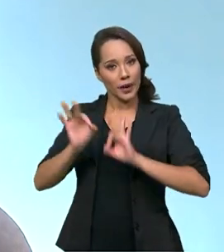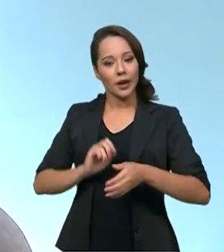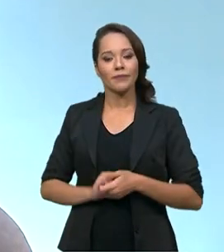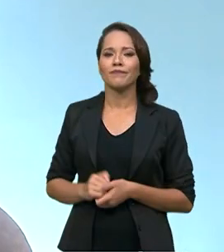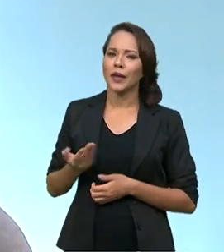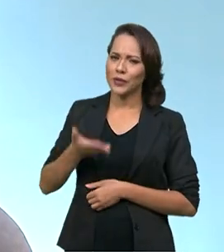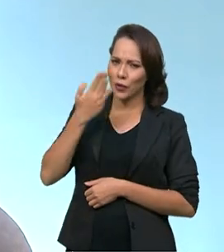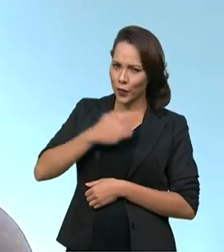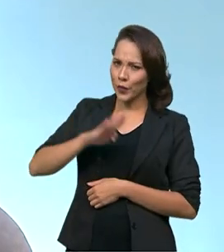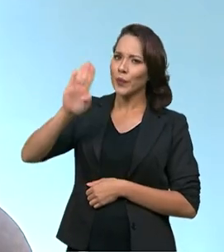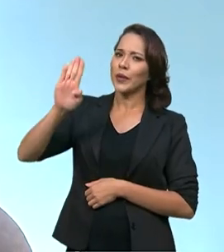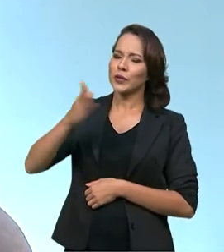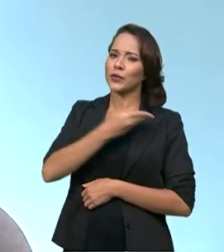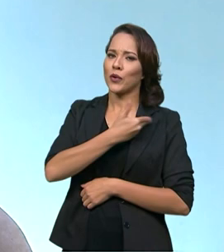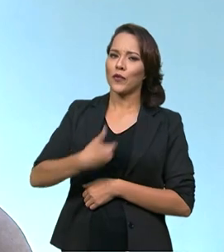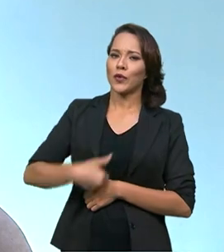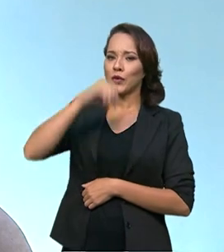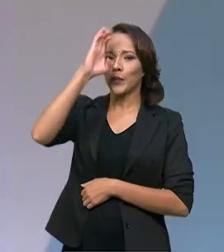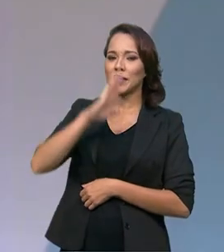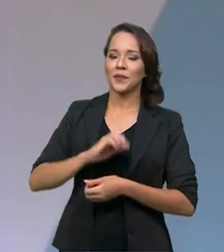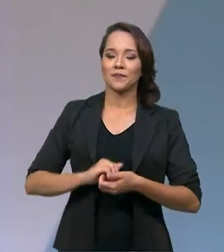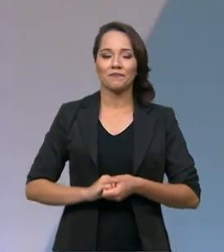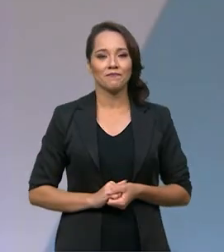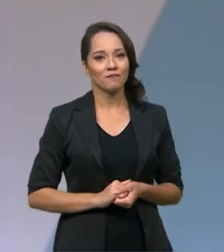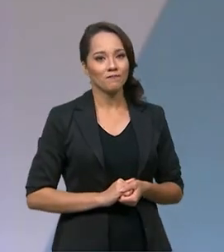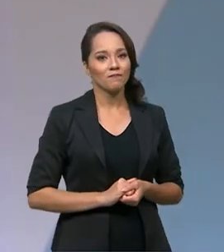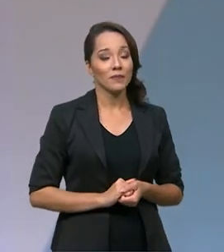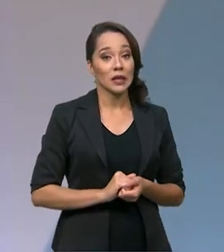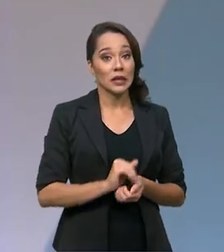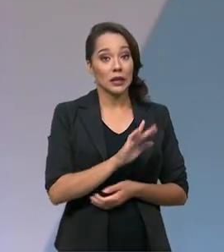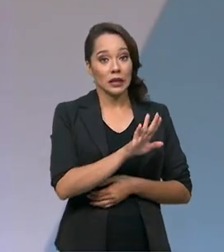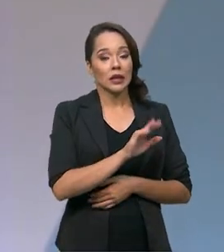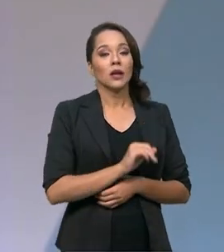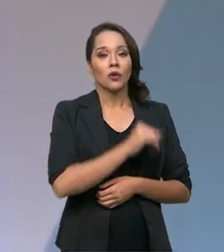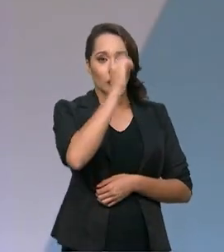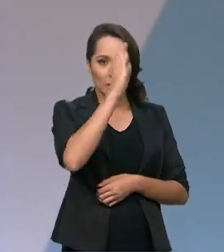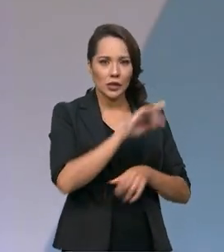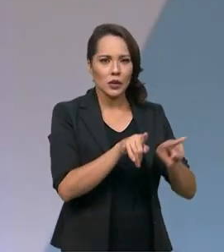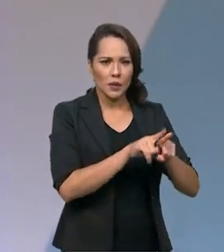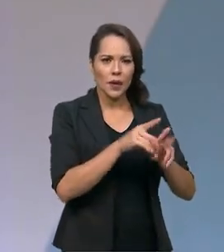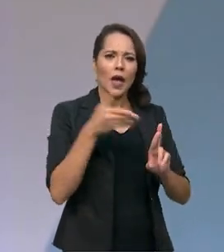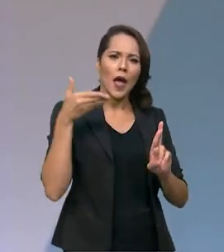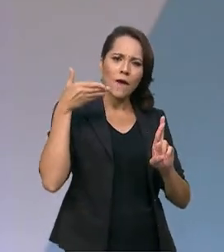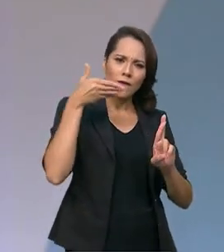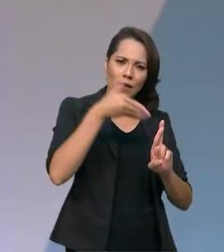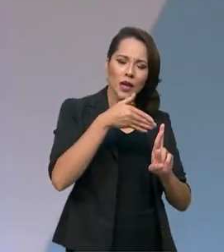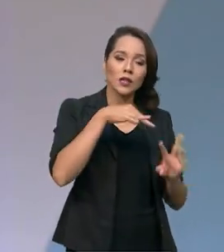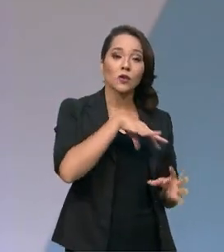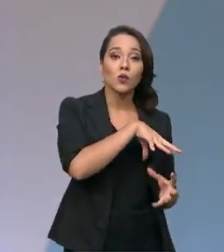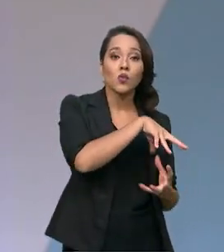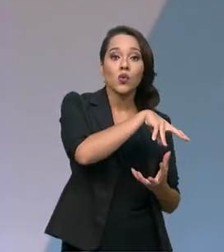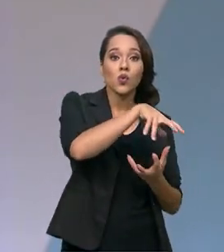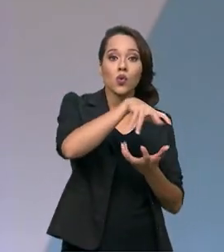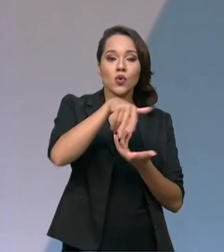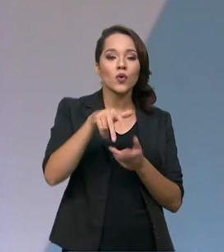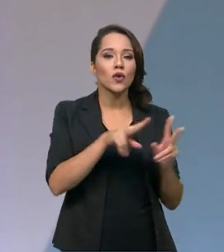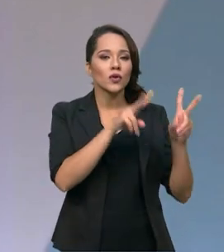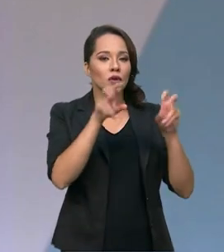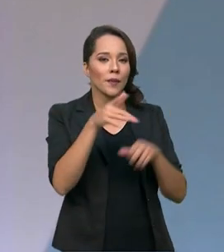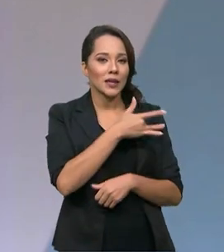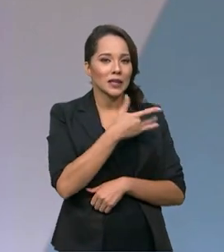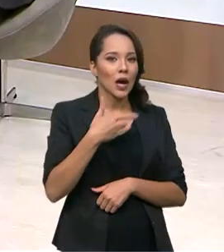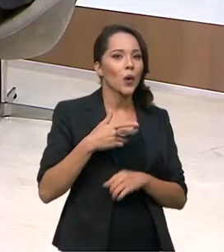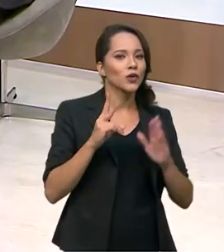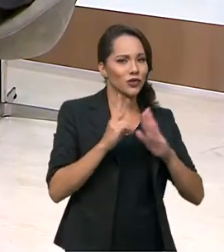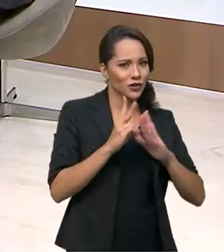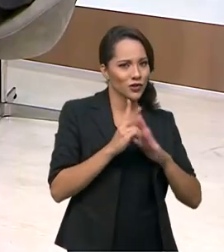Aliás, esse é o compromisso do governo brasileiro. Ministro, o Brasil também é referência para o mundo inteiro quando o assunto é saúde